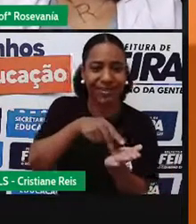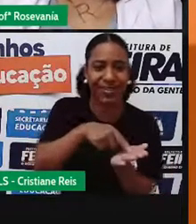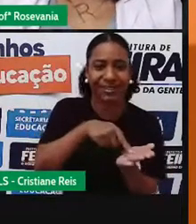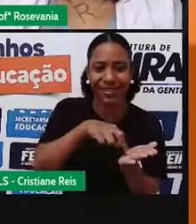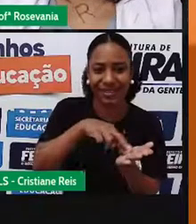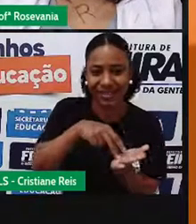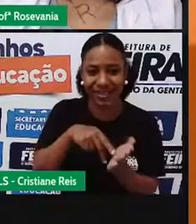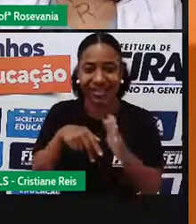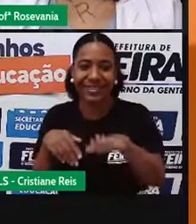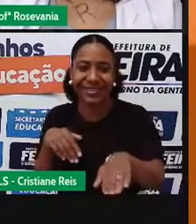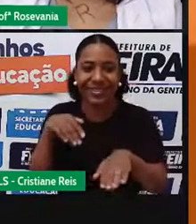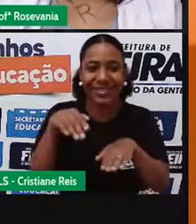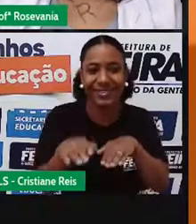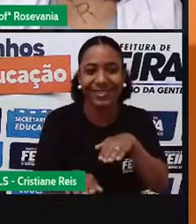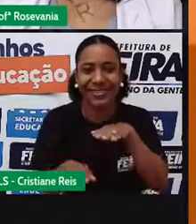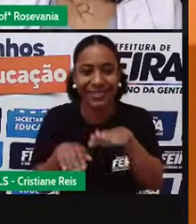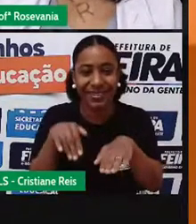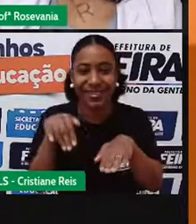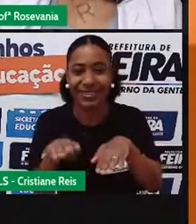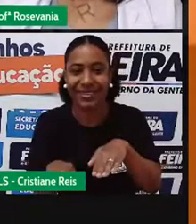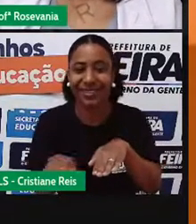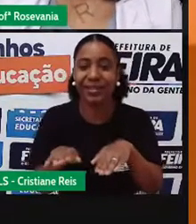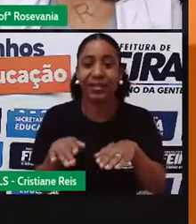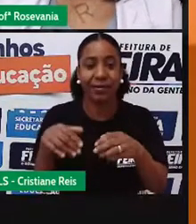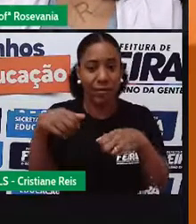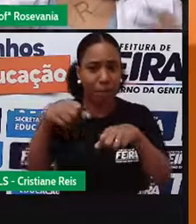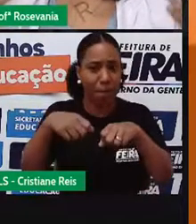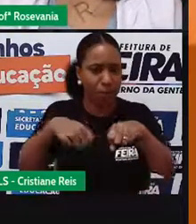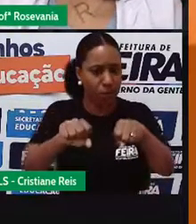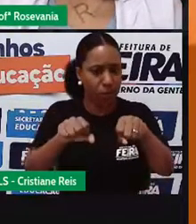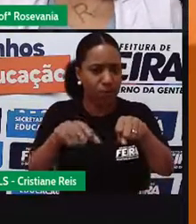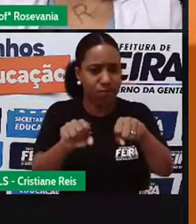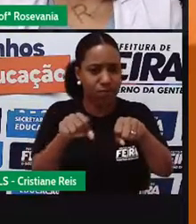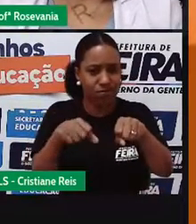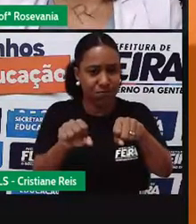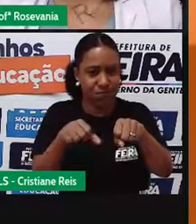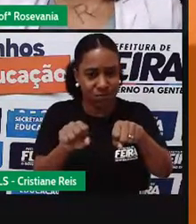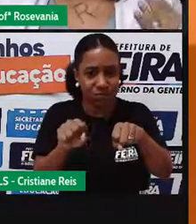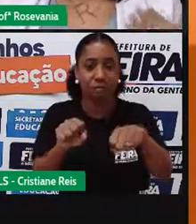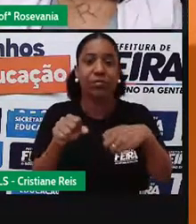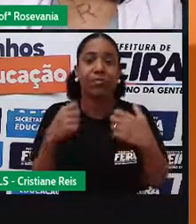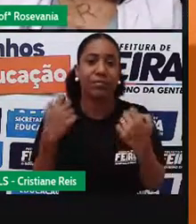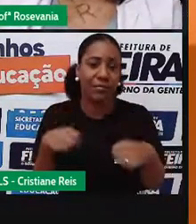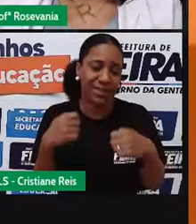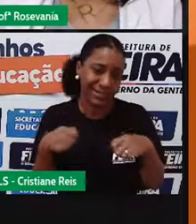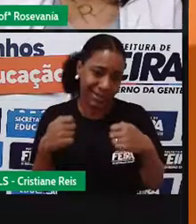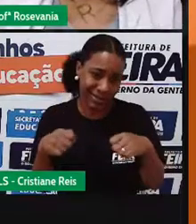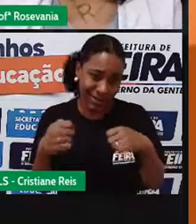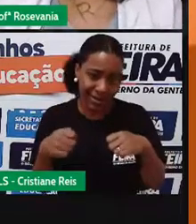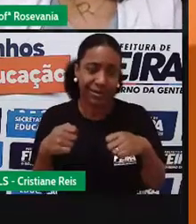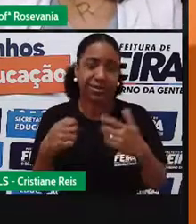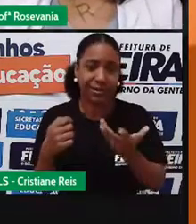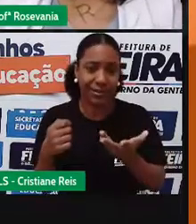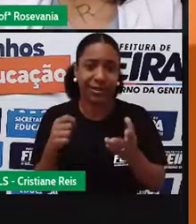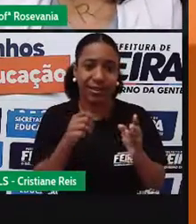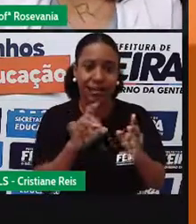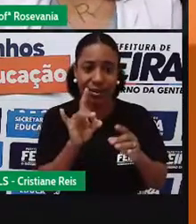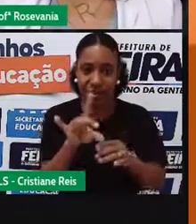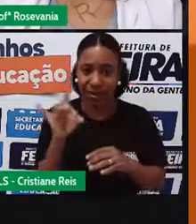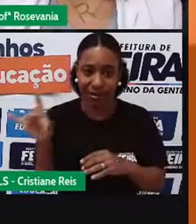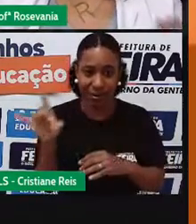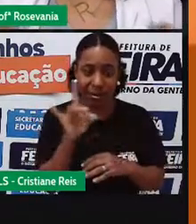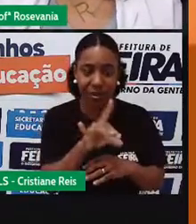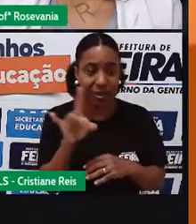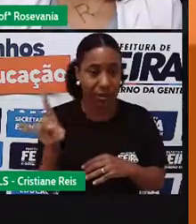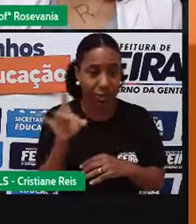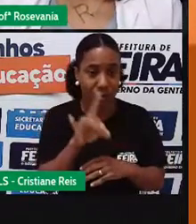vão de moto, de carro, que todos têm que ter um espaço específico, mas a gente também, deve ir priorizando,